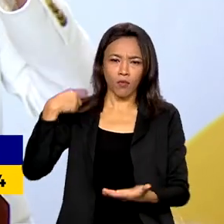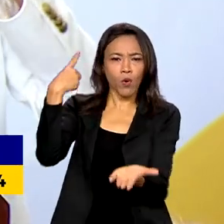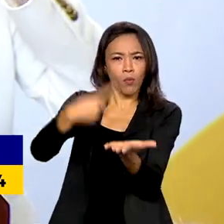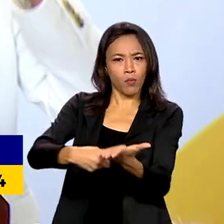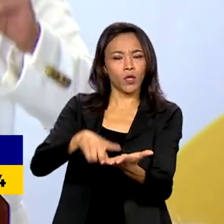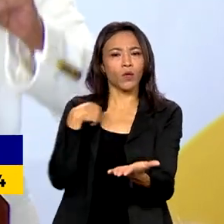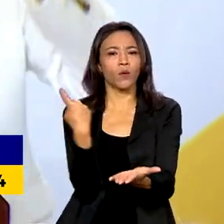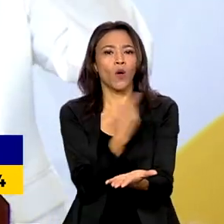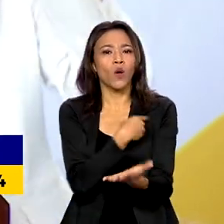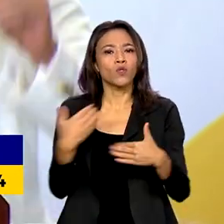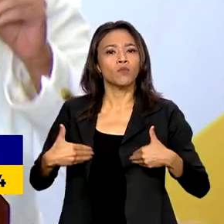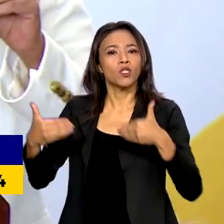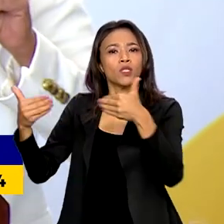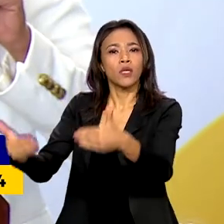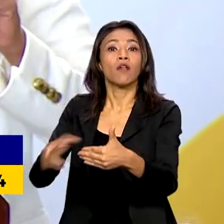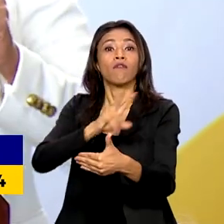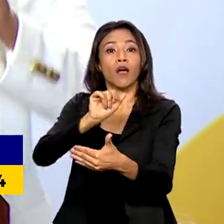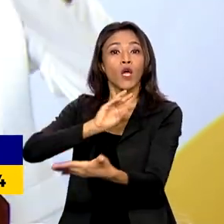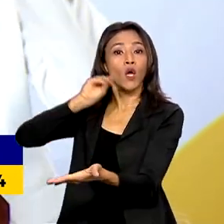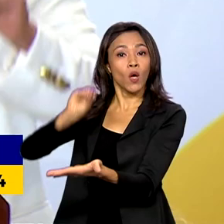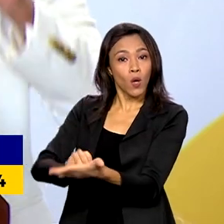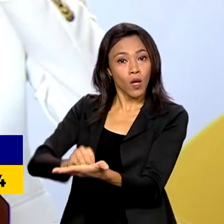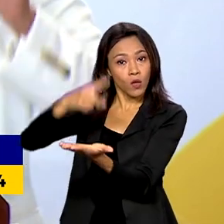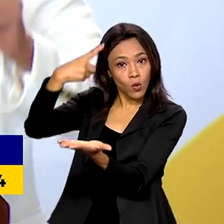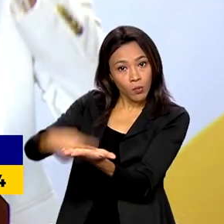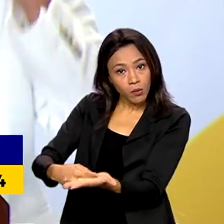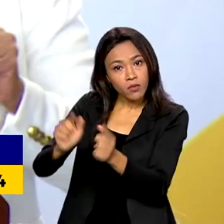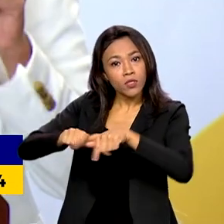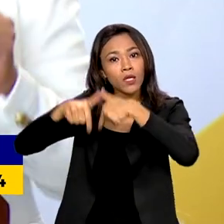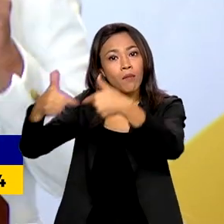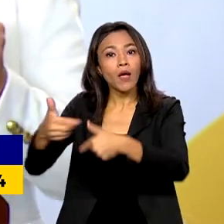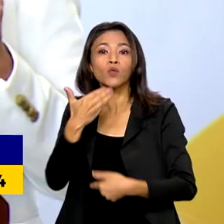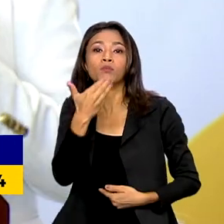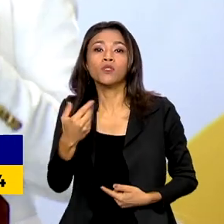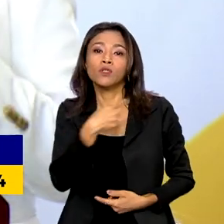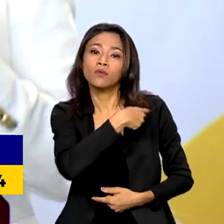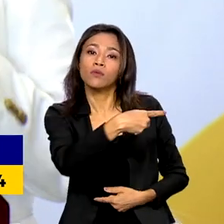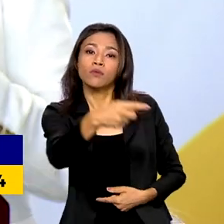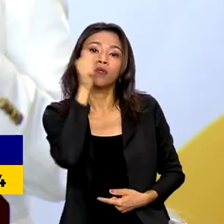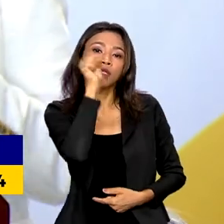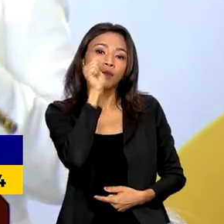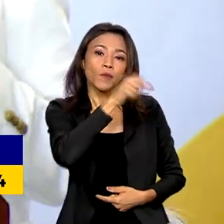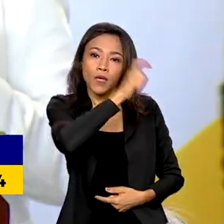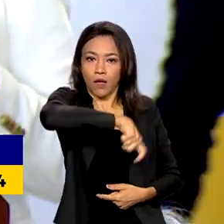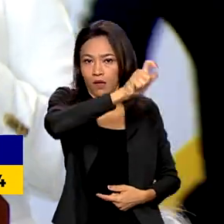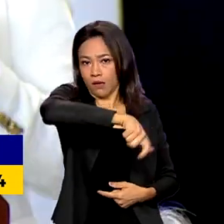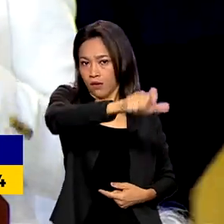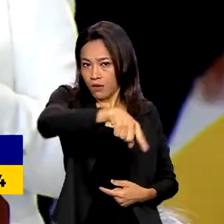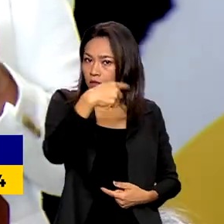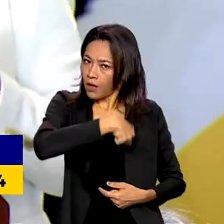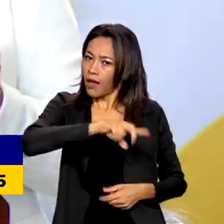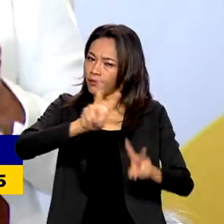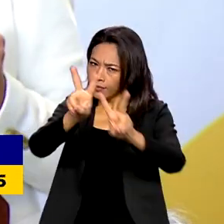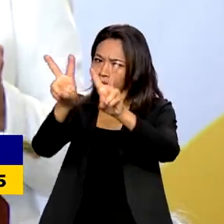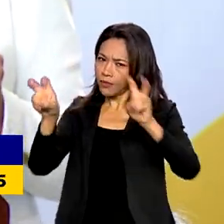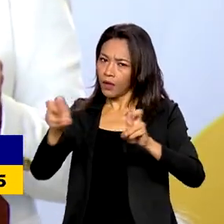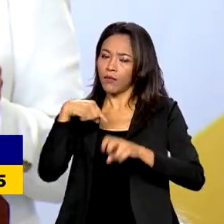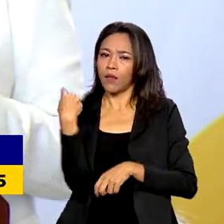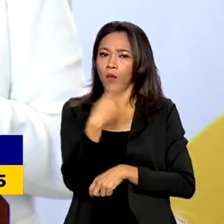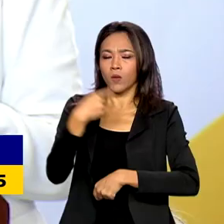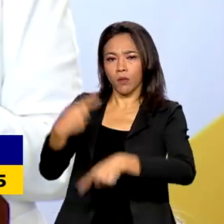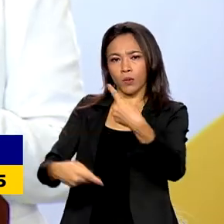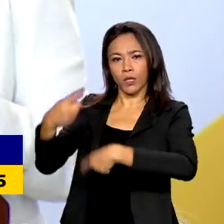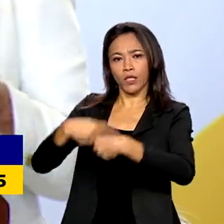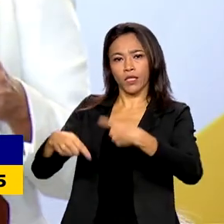vai colocar na sua agenda de trabalho a reivindicação da pauta das Margaridas como um assunto da nossa política de